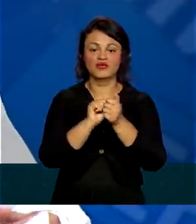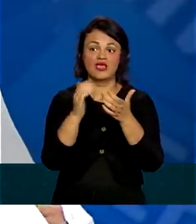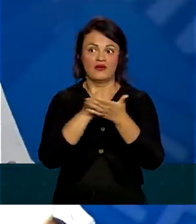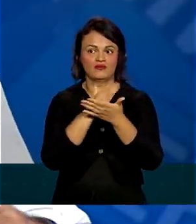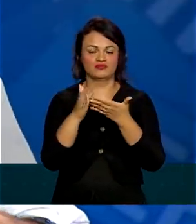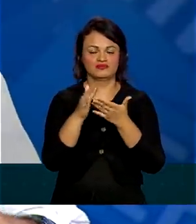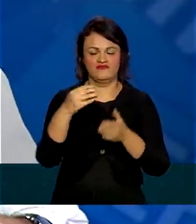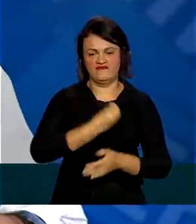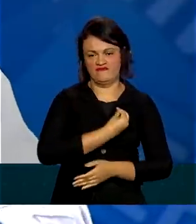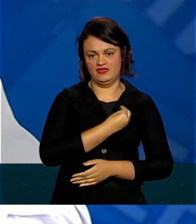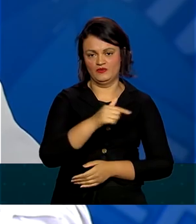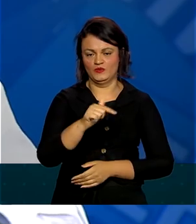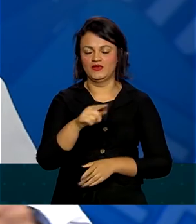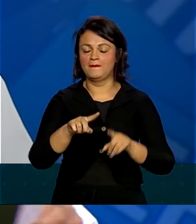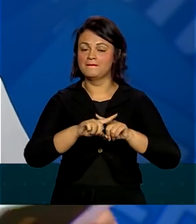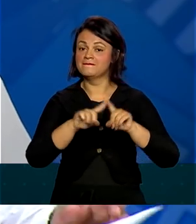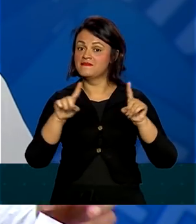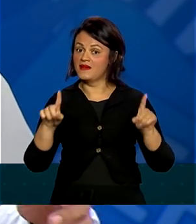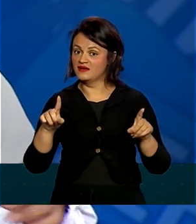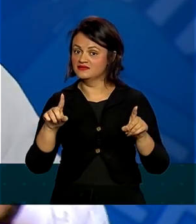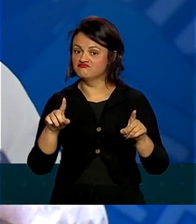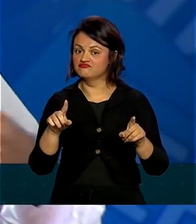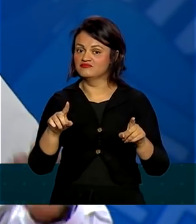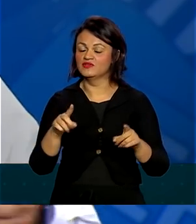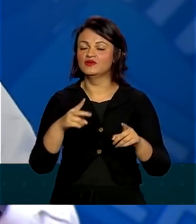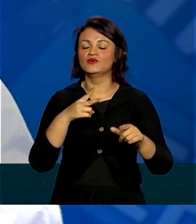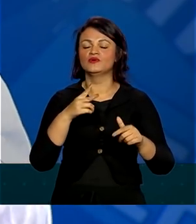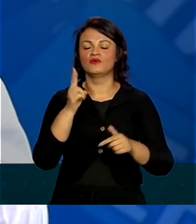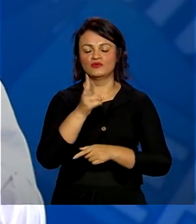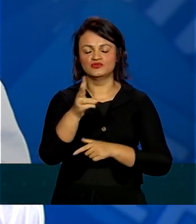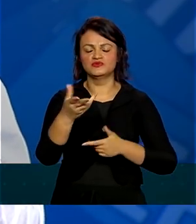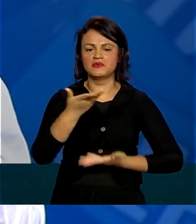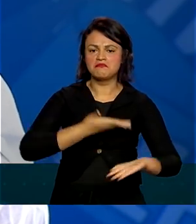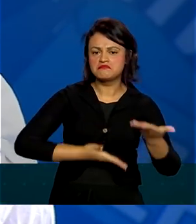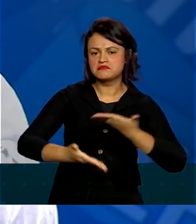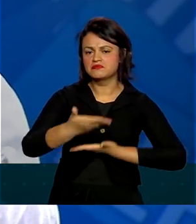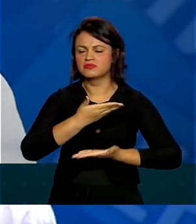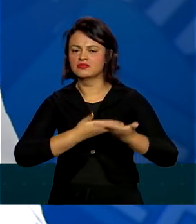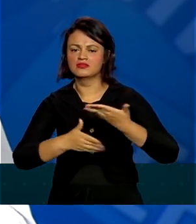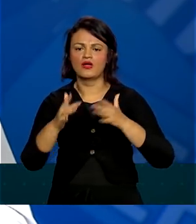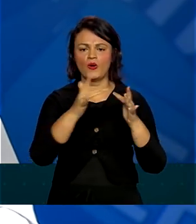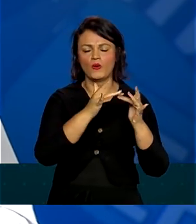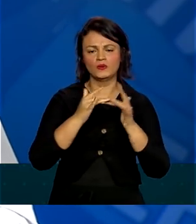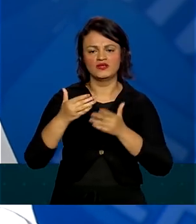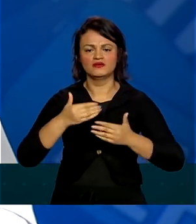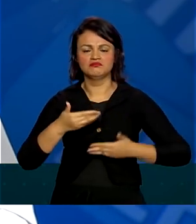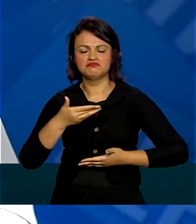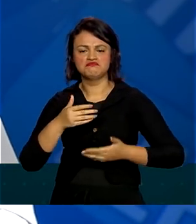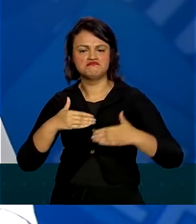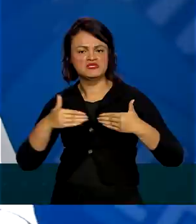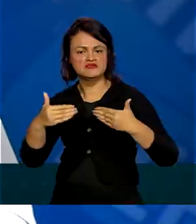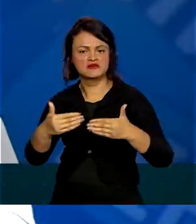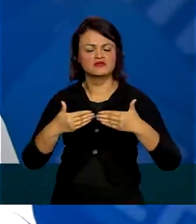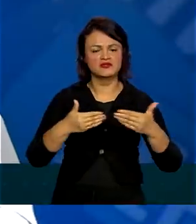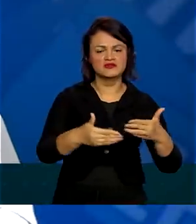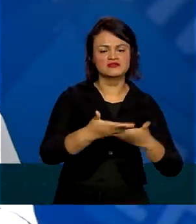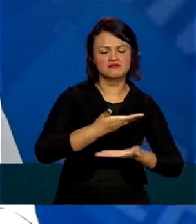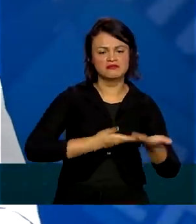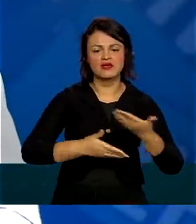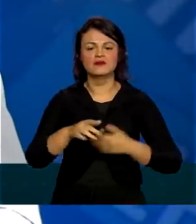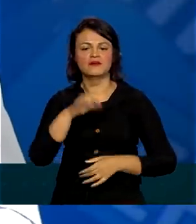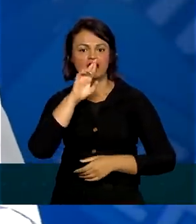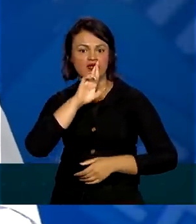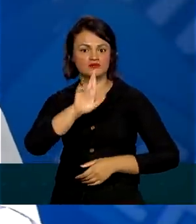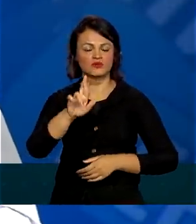estão aqui presentes, continua se articulando com esses ministérios para que possamos dar as melhores